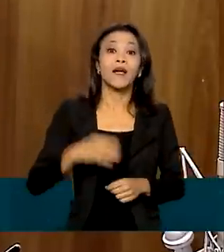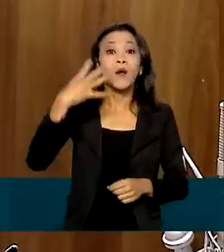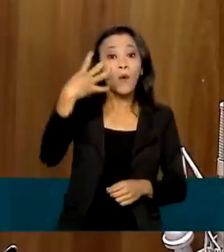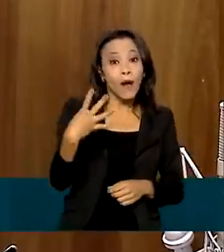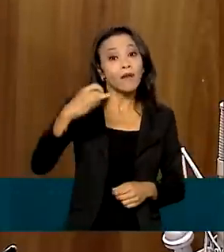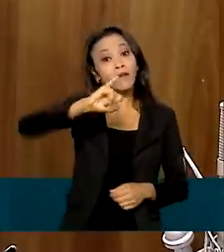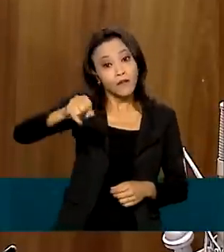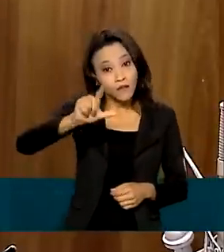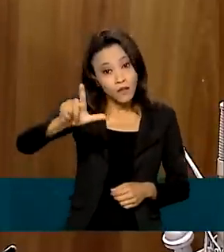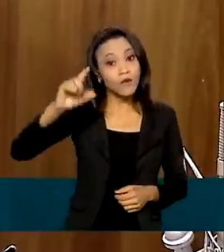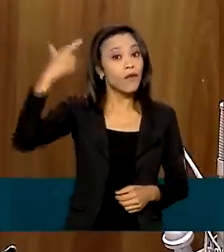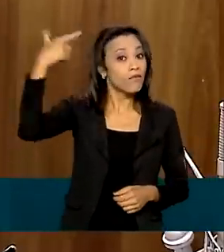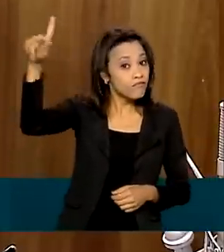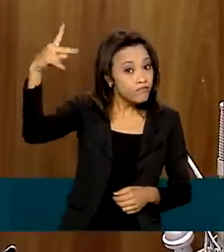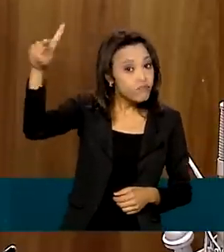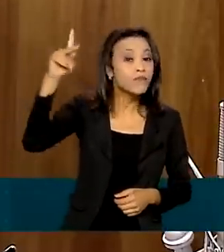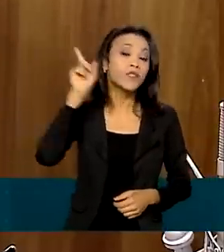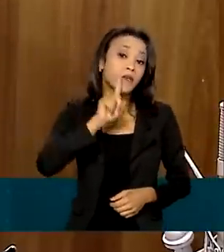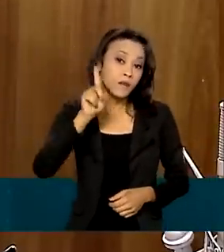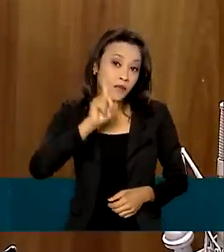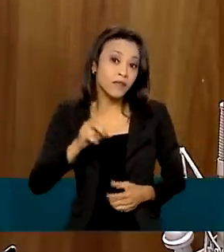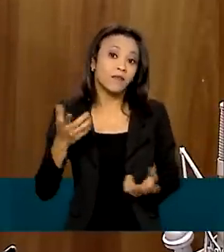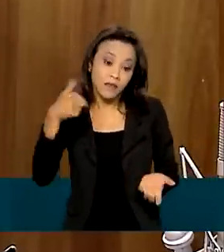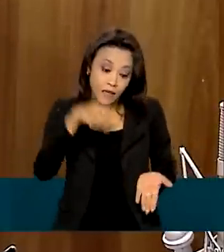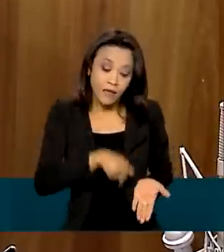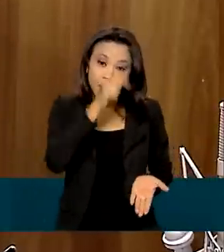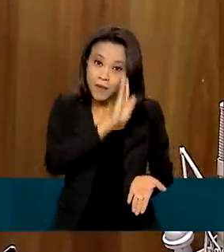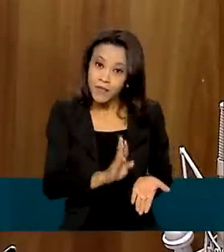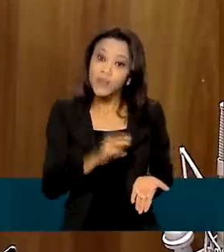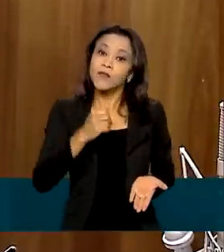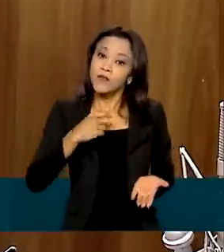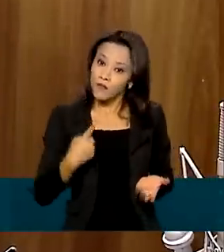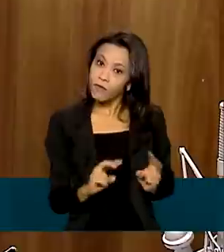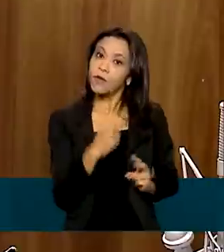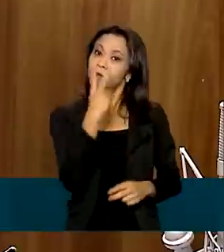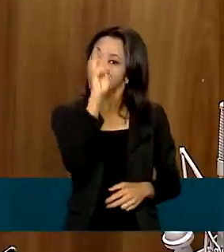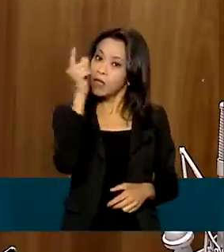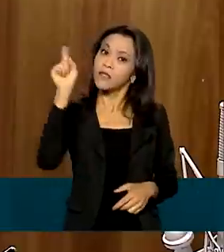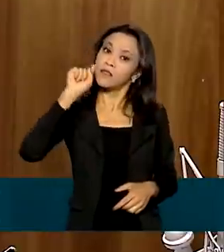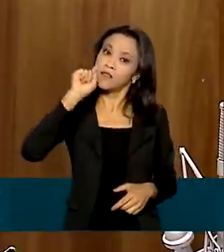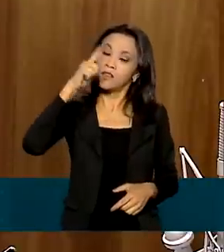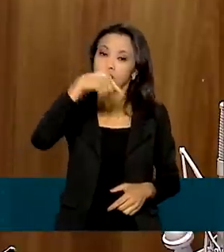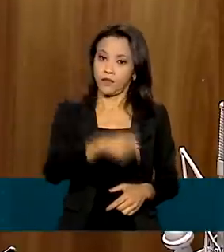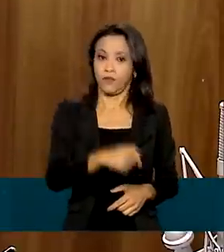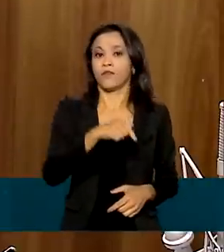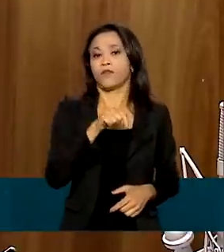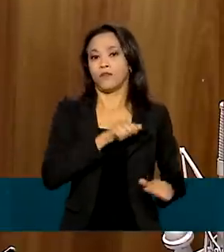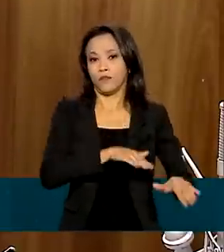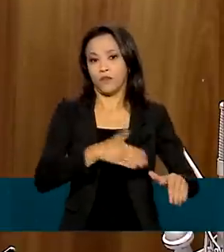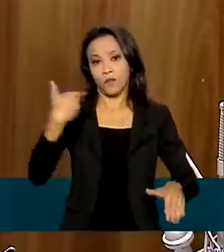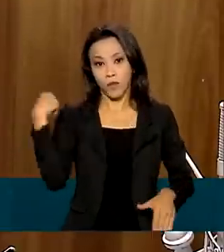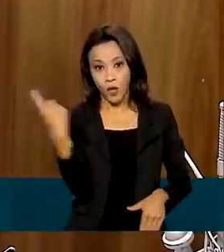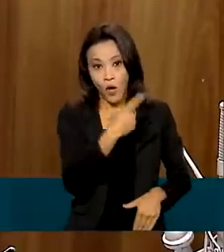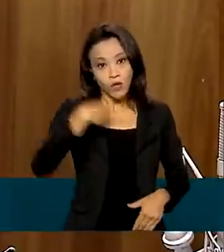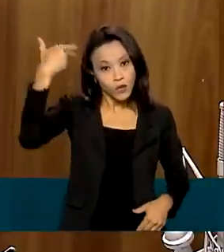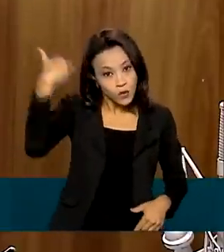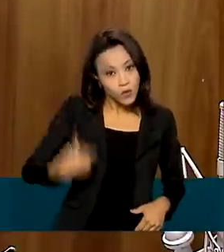Estados Unidos, por exemplo. E é preciso que a gente valorize isso mesmo. Nós somos brasileiros,